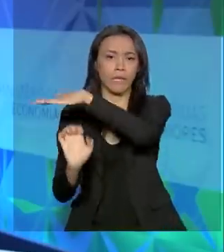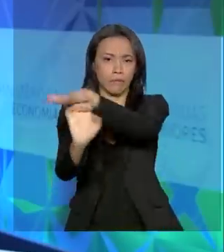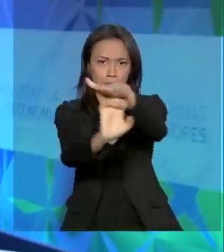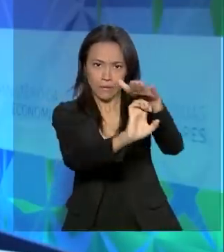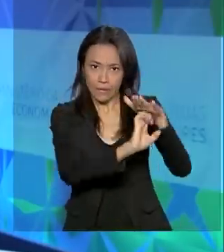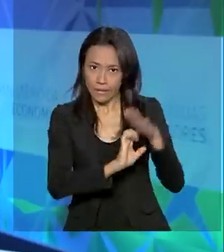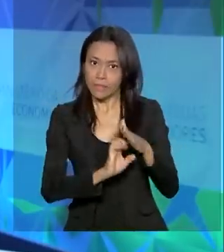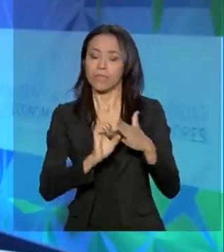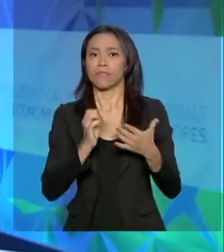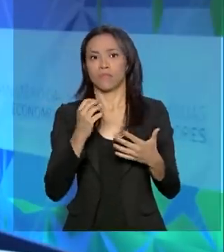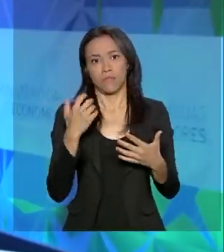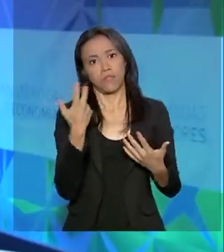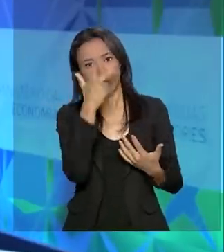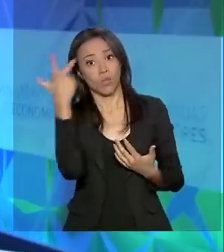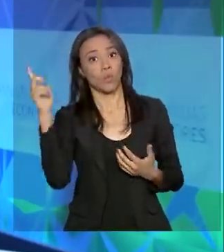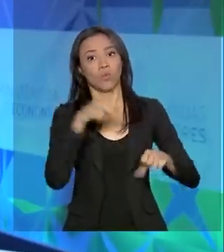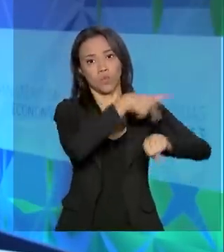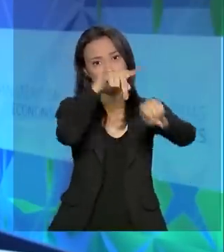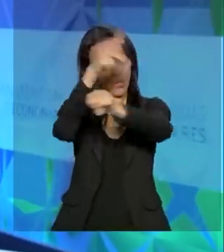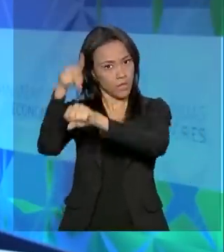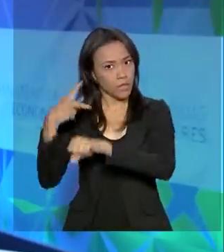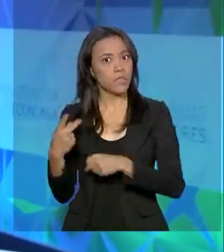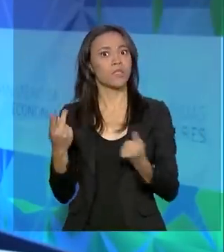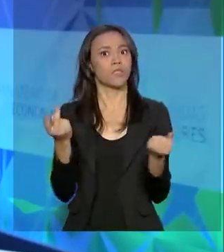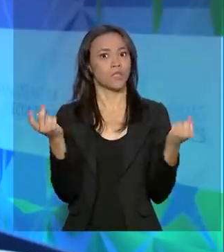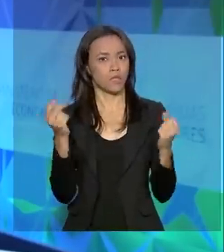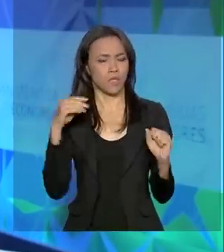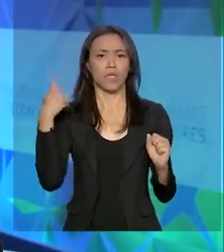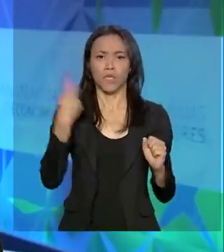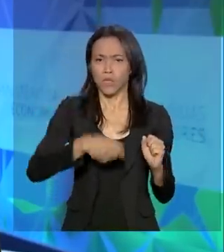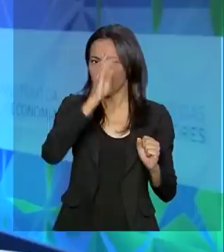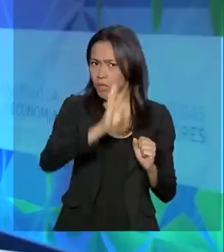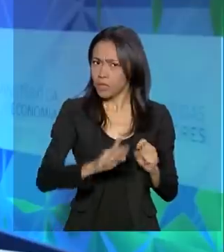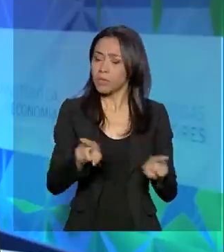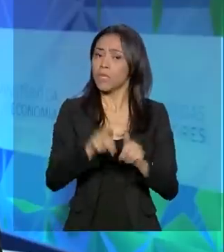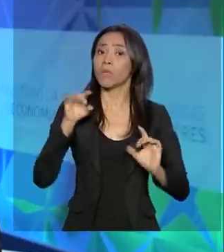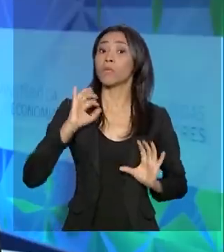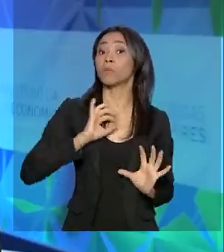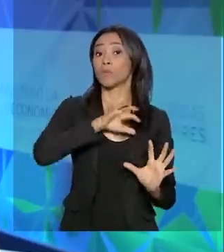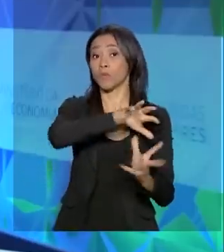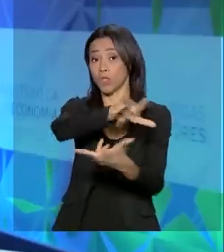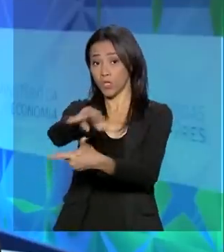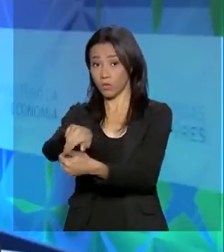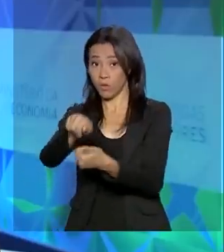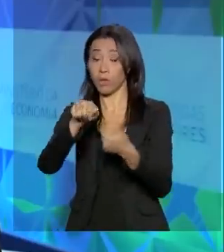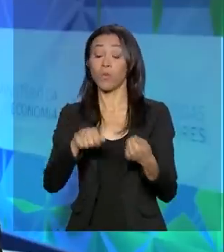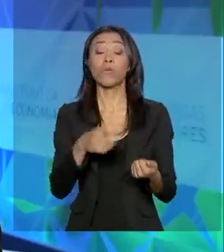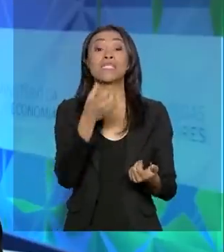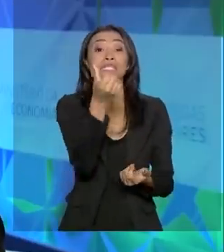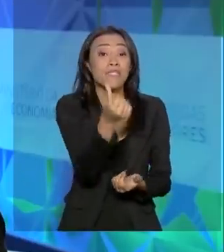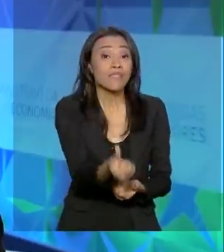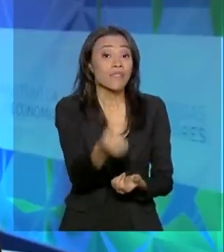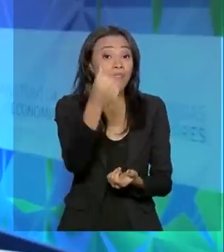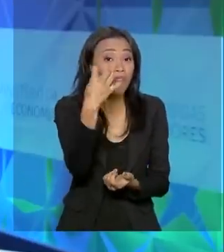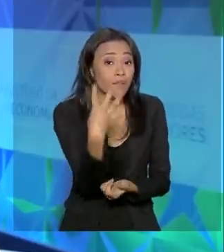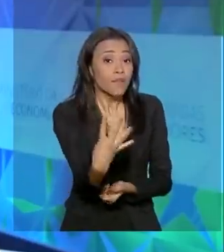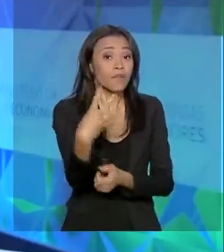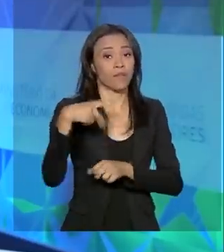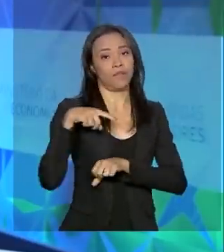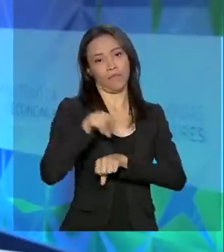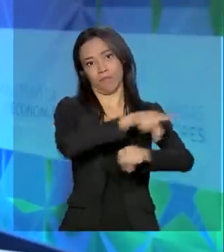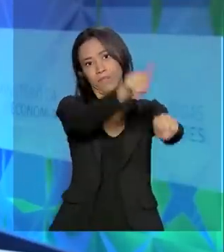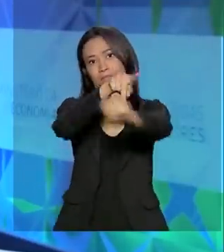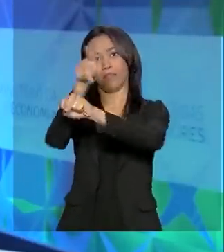investidores estrangeiros, diretores executivos de grandes empresas nacionais e multinacionais de 64 países,